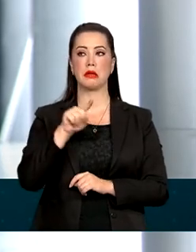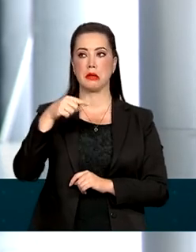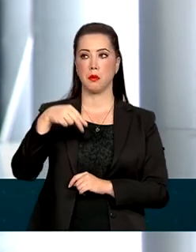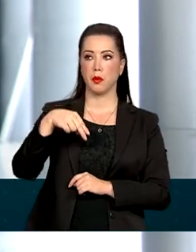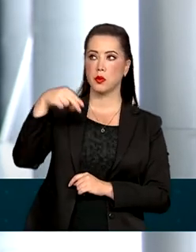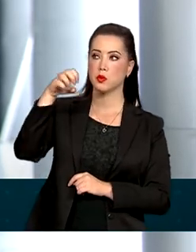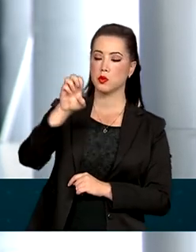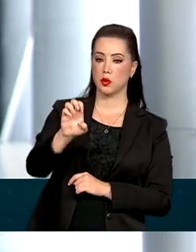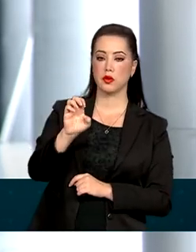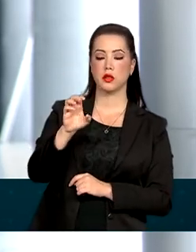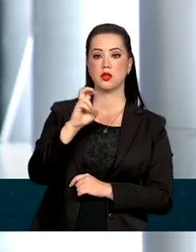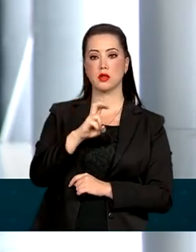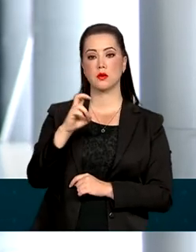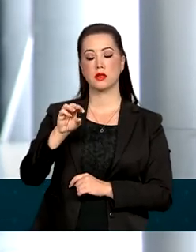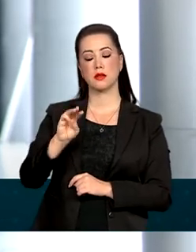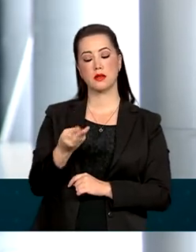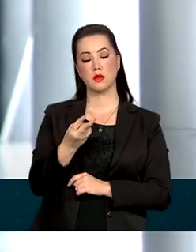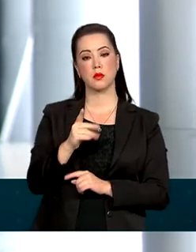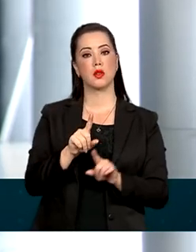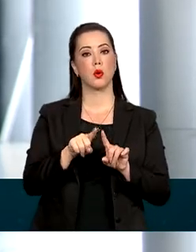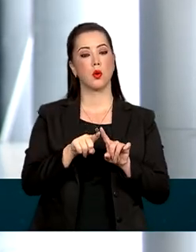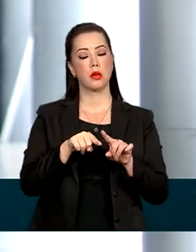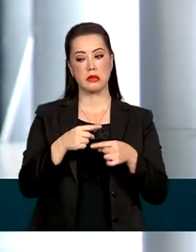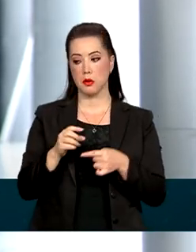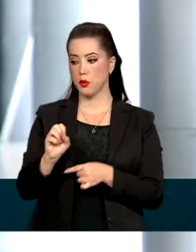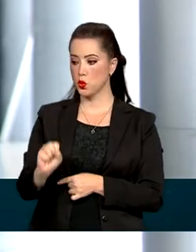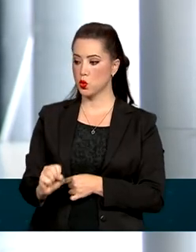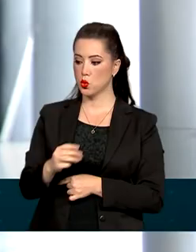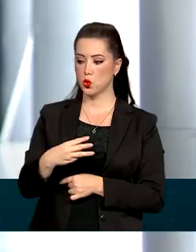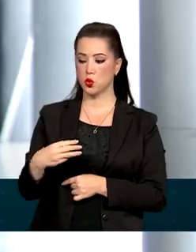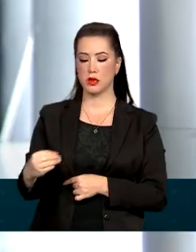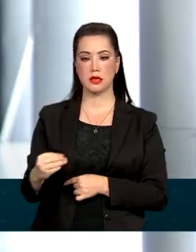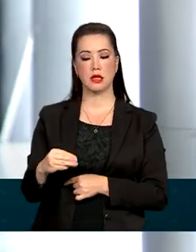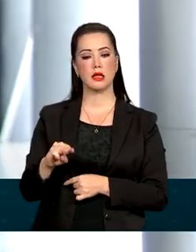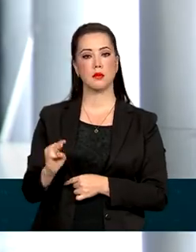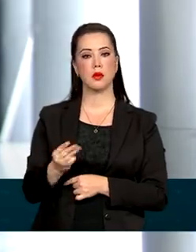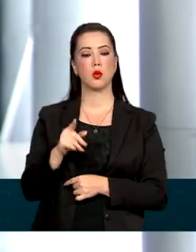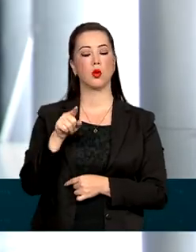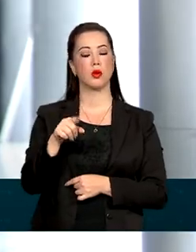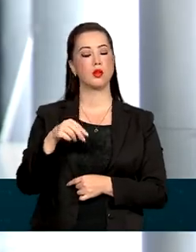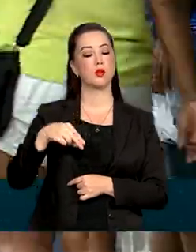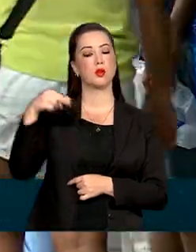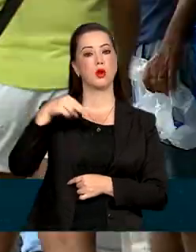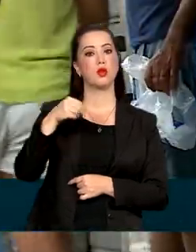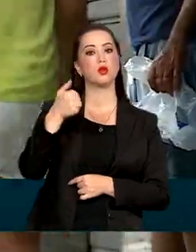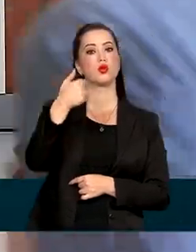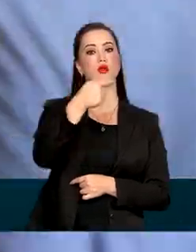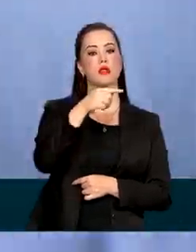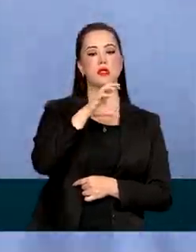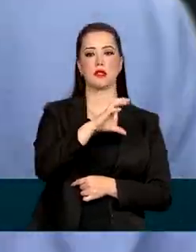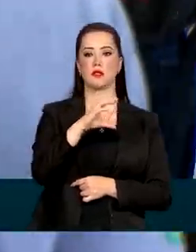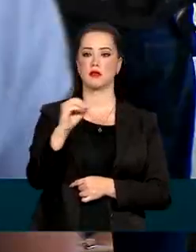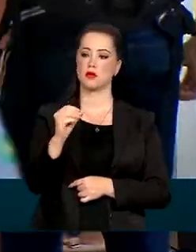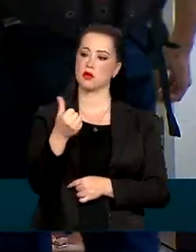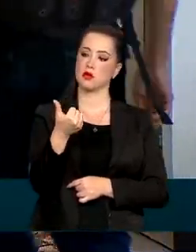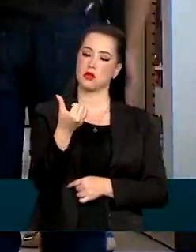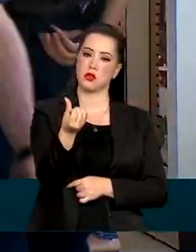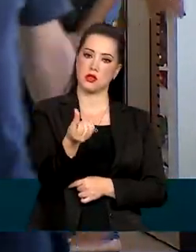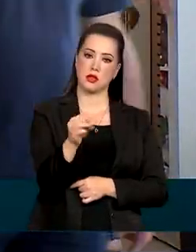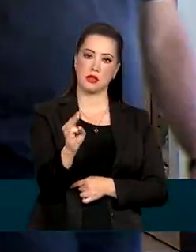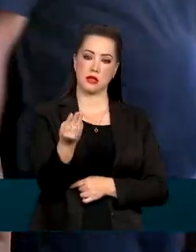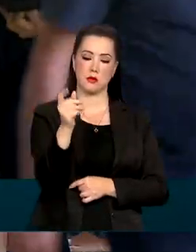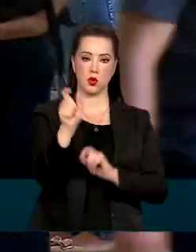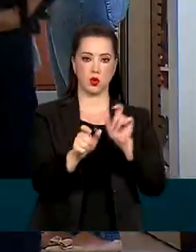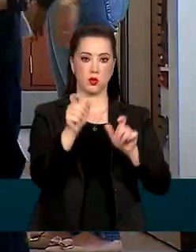55 milhões, o sul com cerca de 30, o norte com 17 e o centro-oeste com 16 milhões de